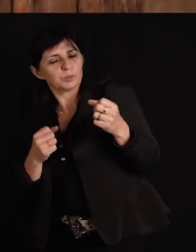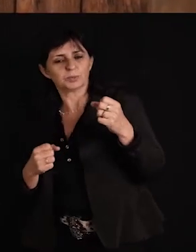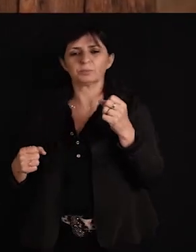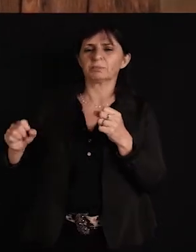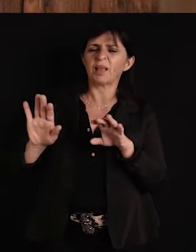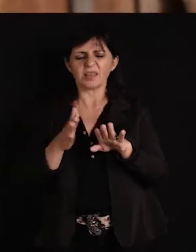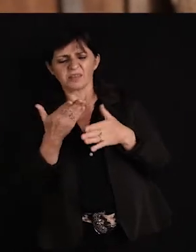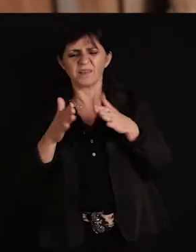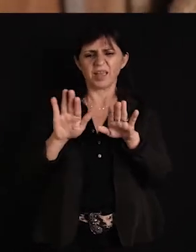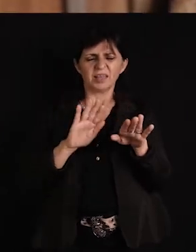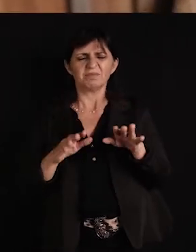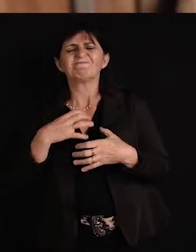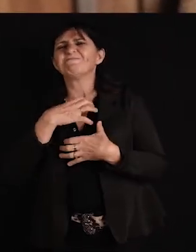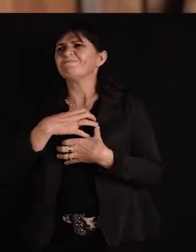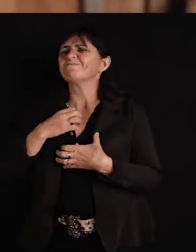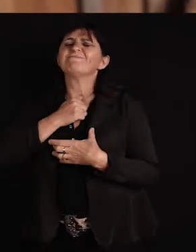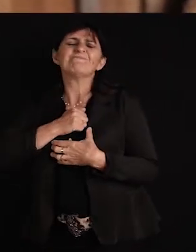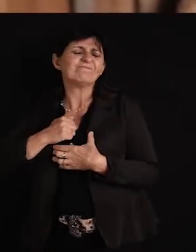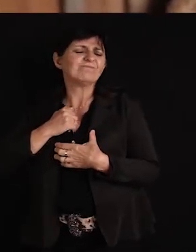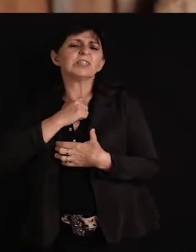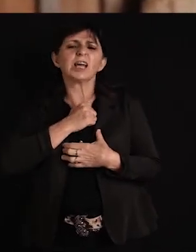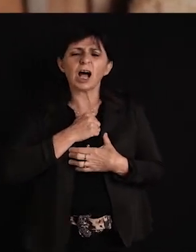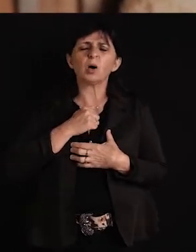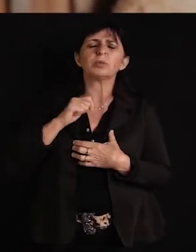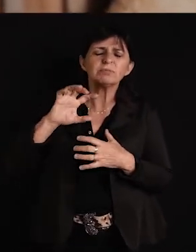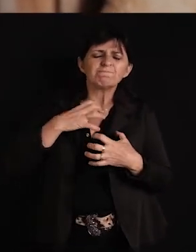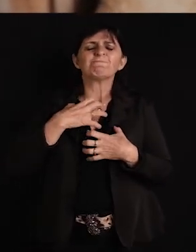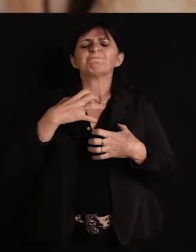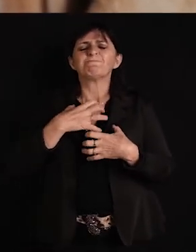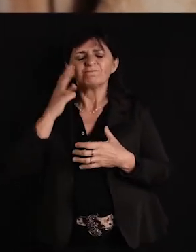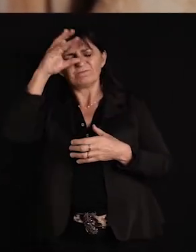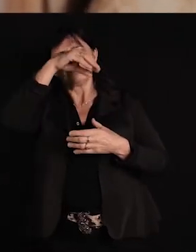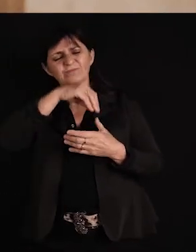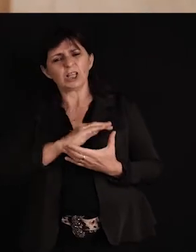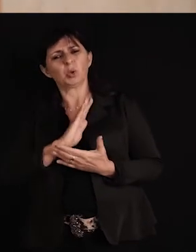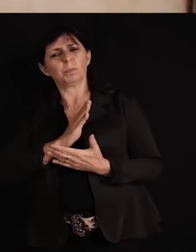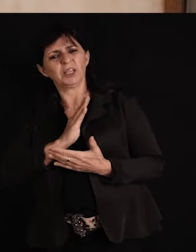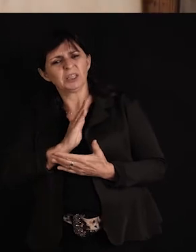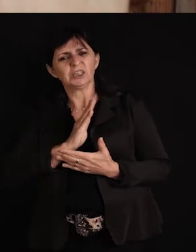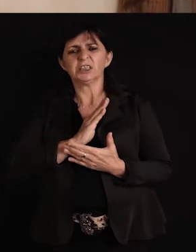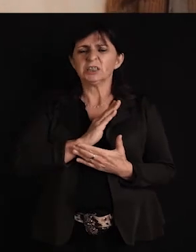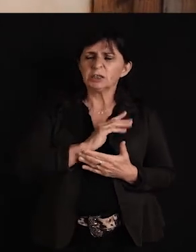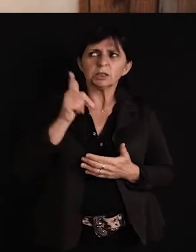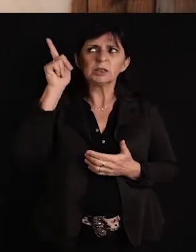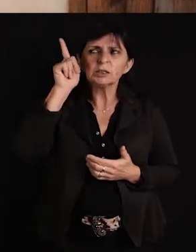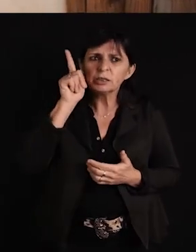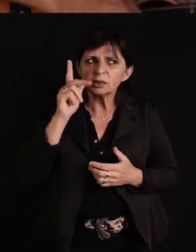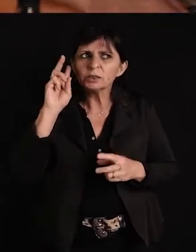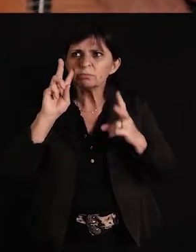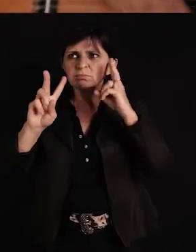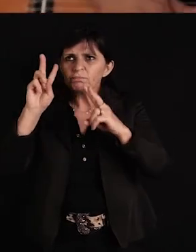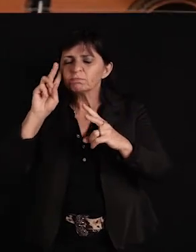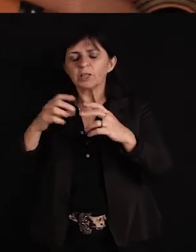De vez em quando uma saudade redomona, relincha a flita no meu peito de campeiro. Daí então ensina o verso da